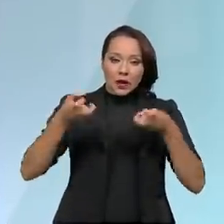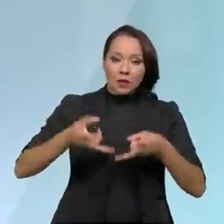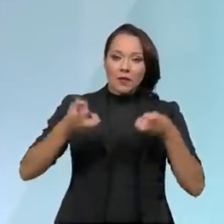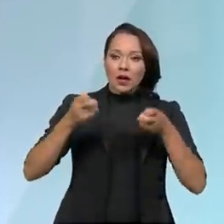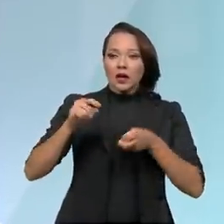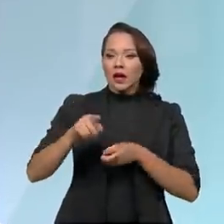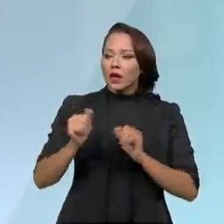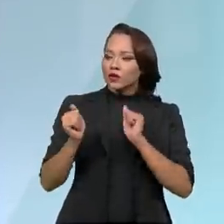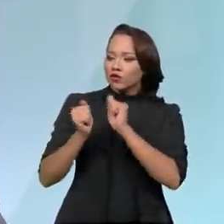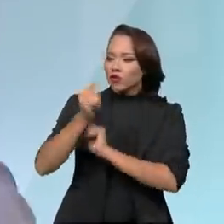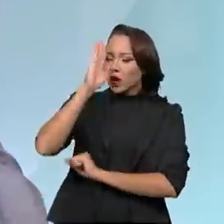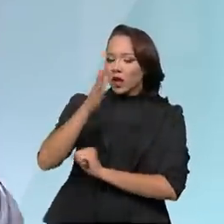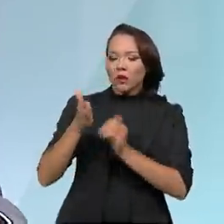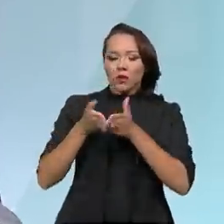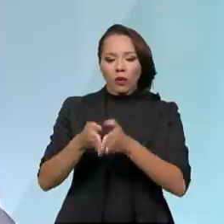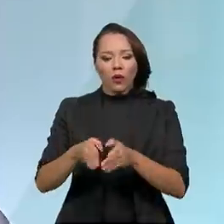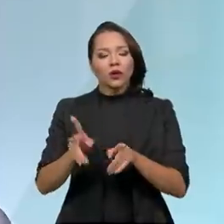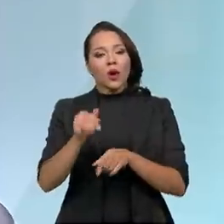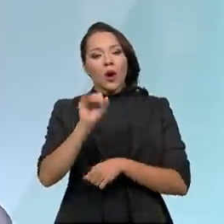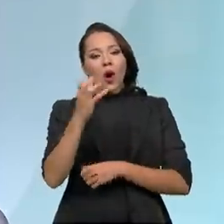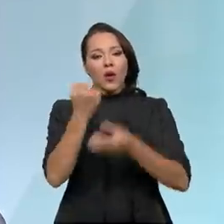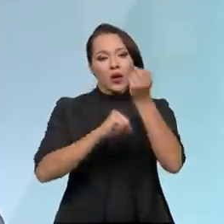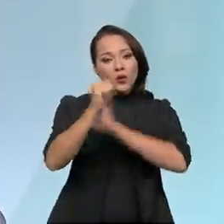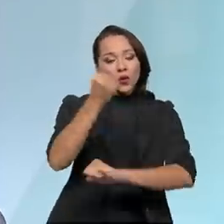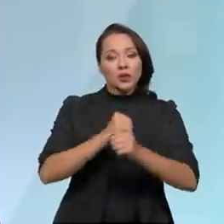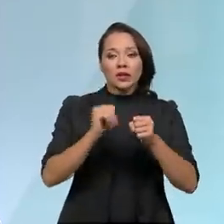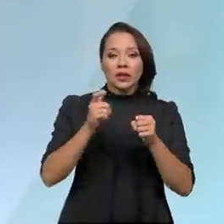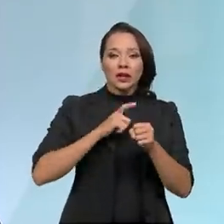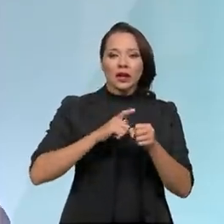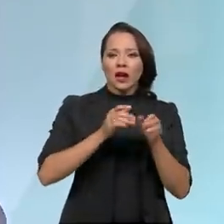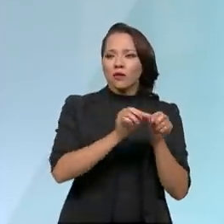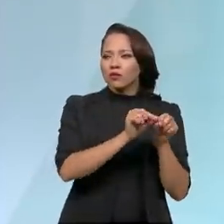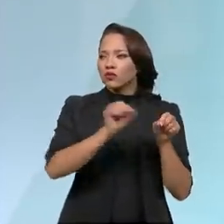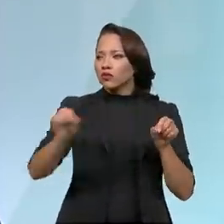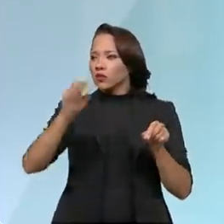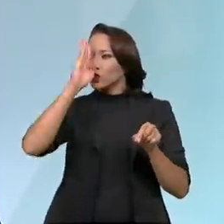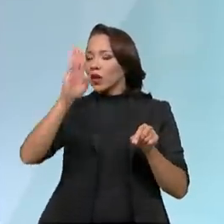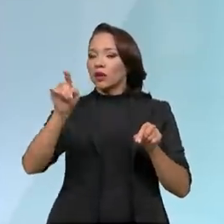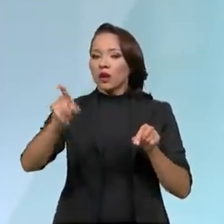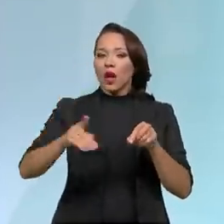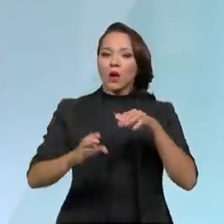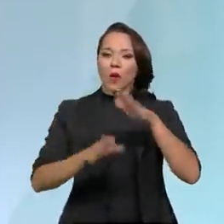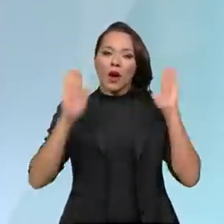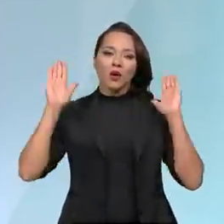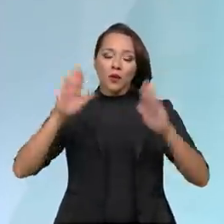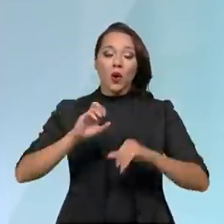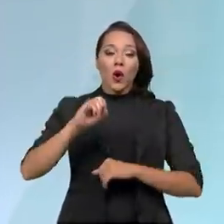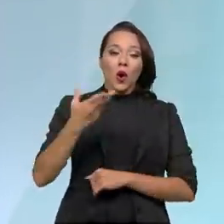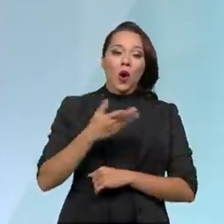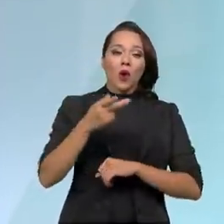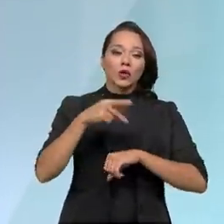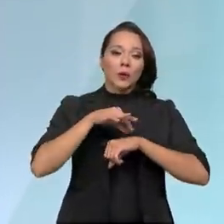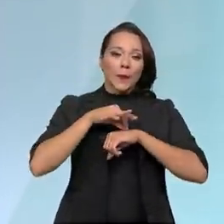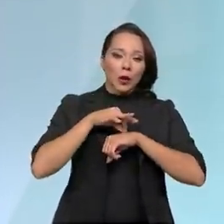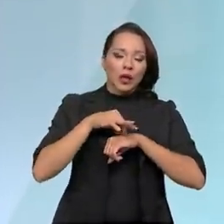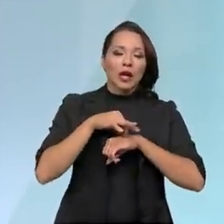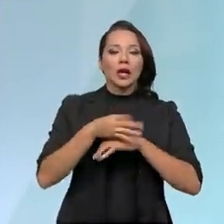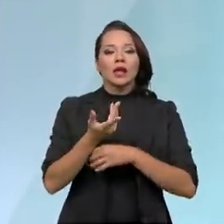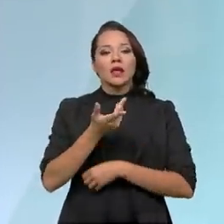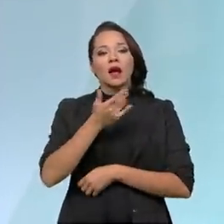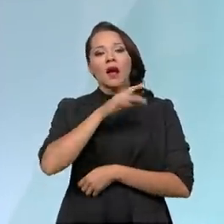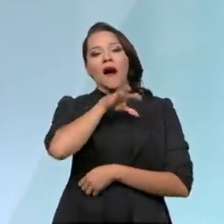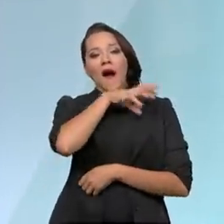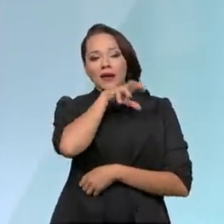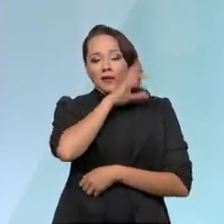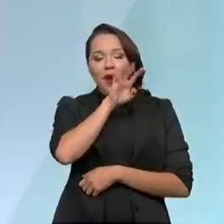diretamente ao porto, é o caso de uma indústria que quer fazer o seu ramal para o porto ou das indústrias de proteína animal, por exemplo, que